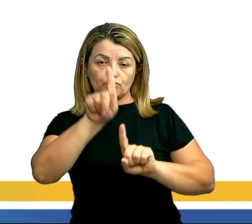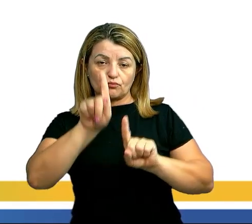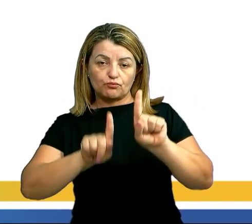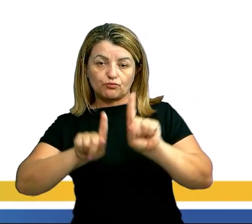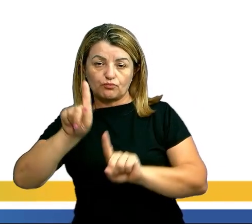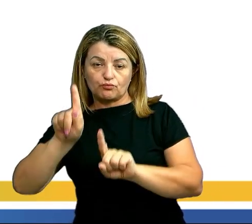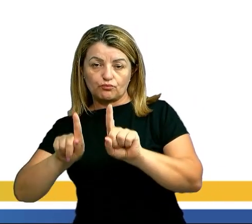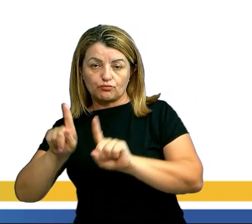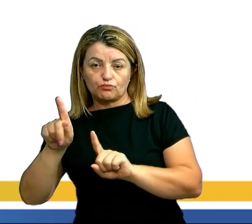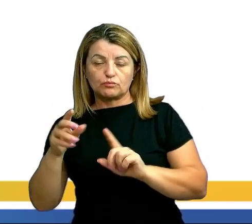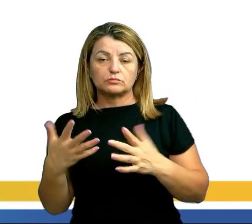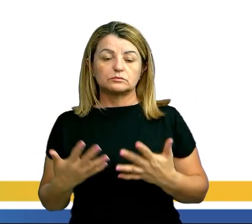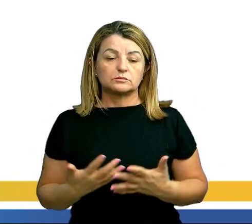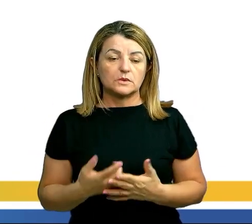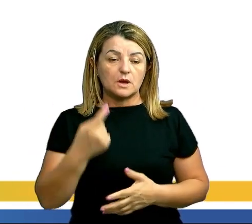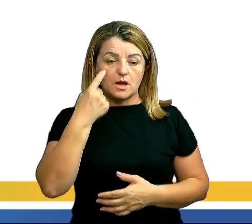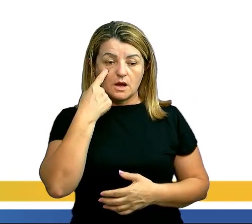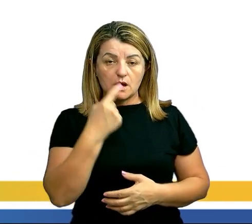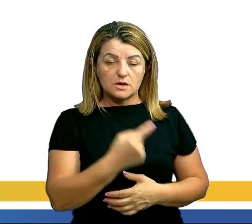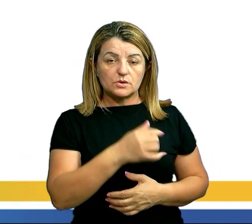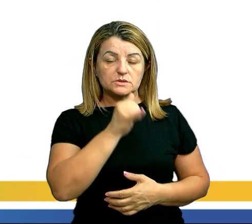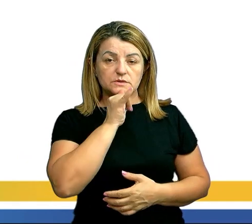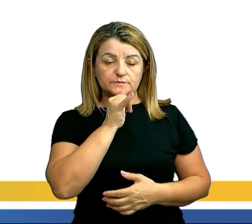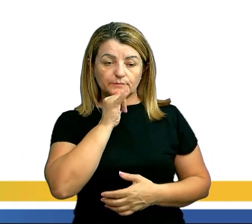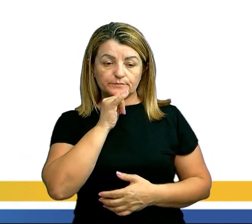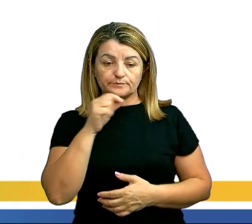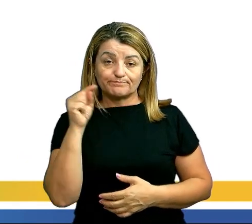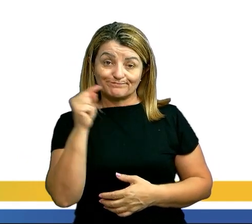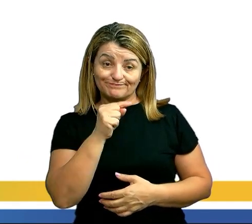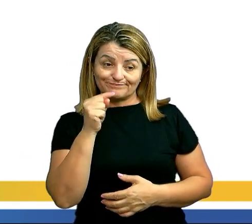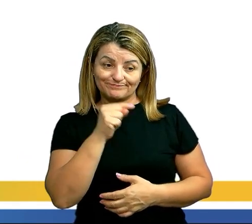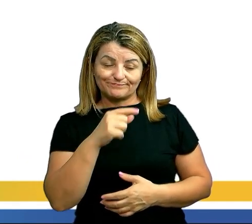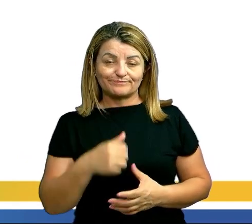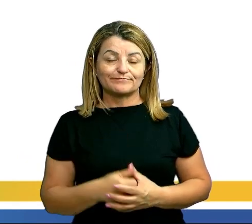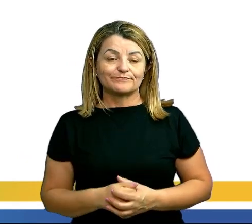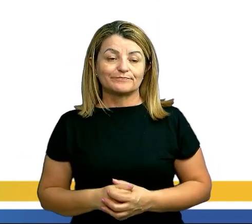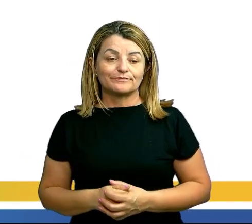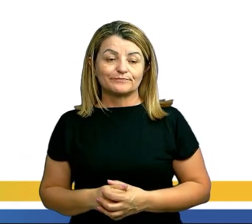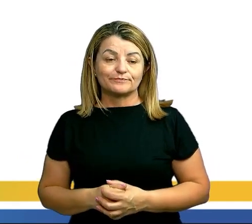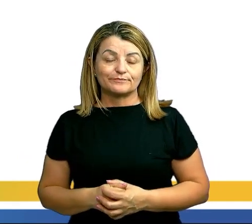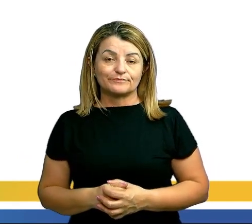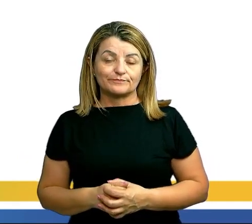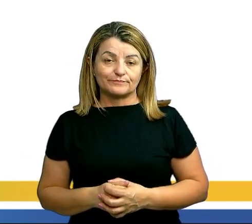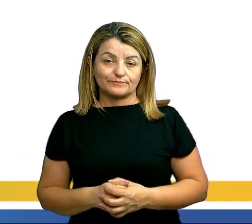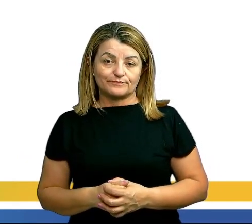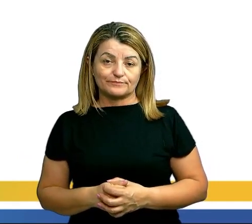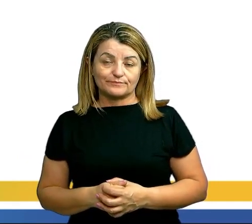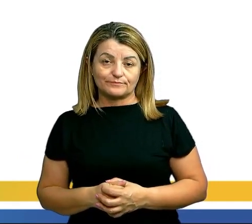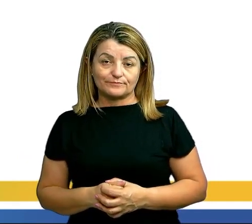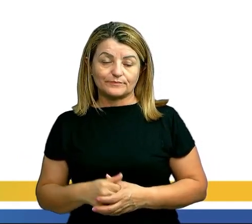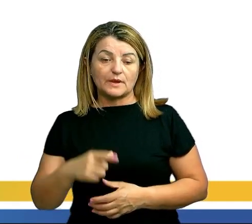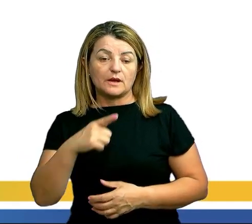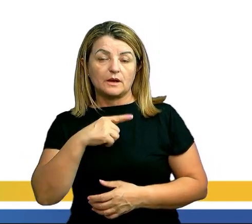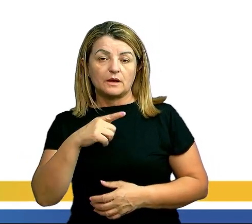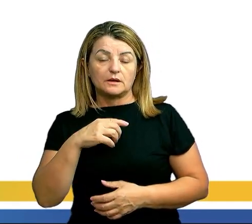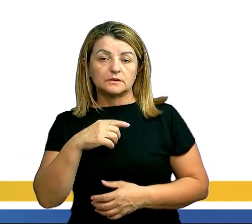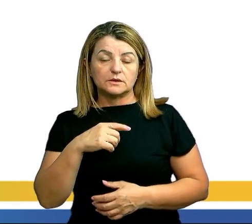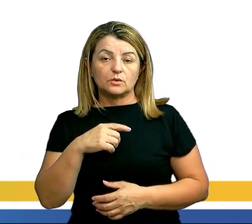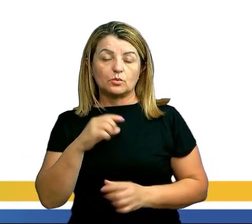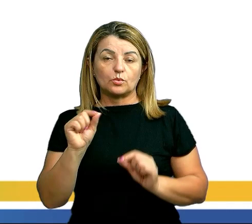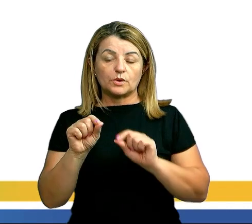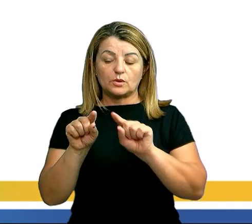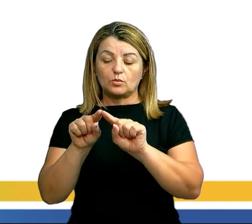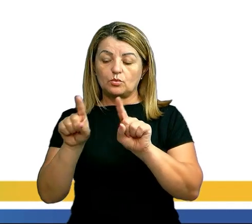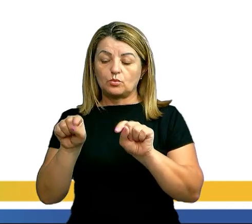Dessa forma, vejamos um exemplo. Nesse caso, temos o seguinte. Temos um cubo de um